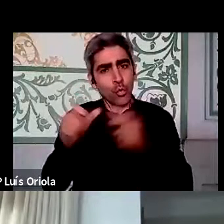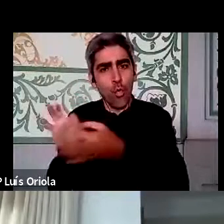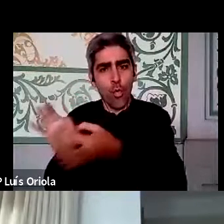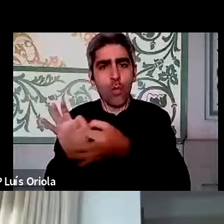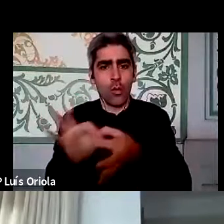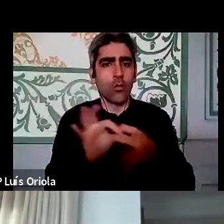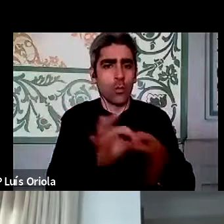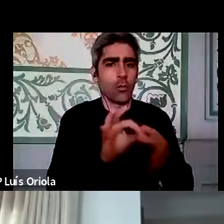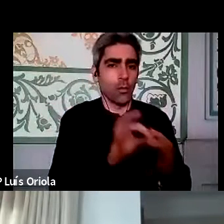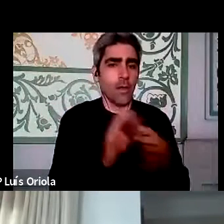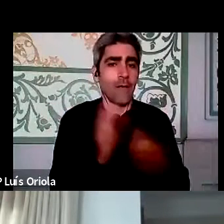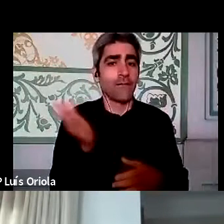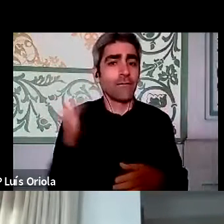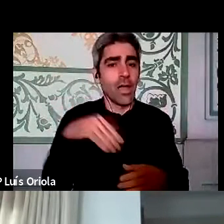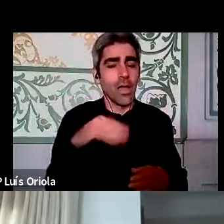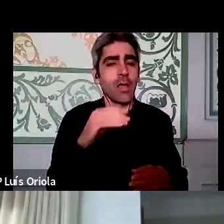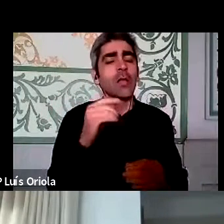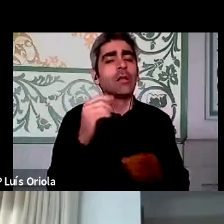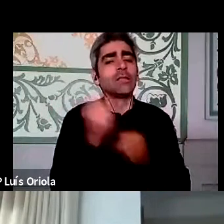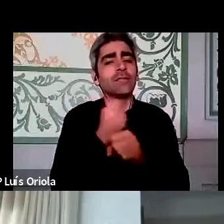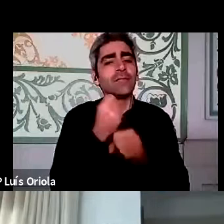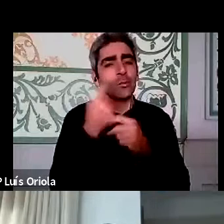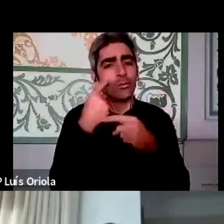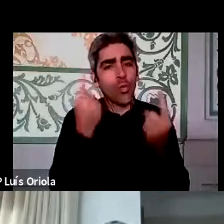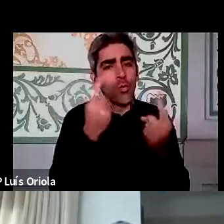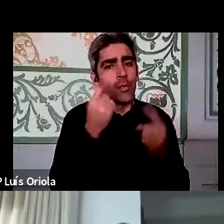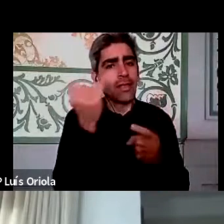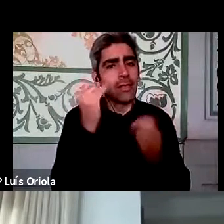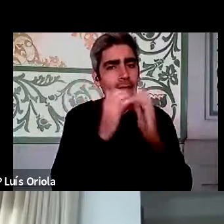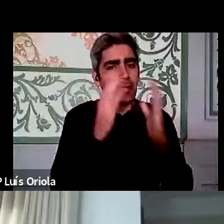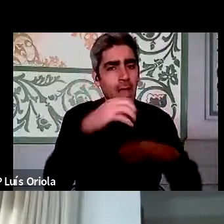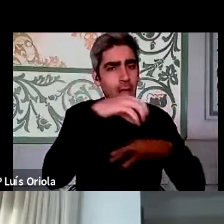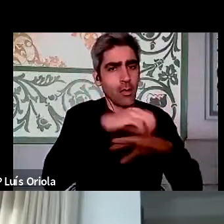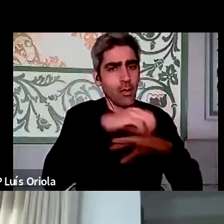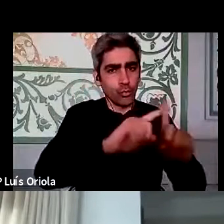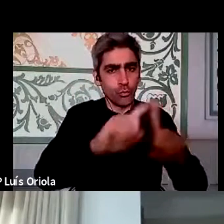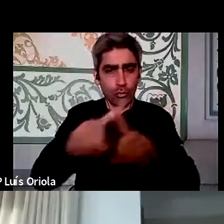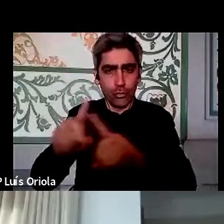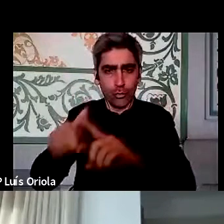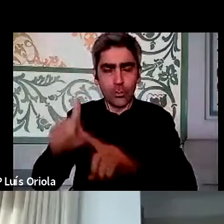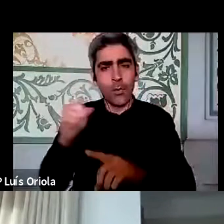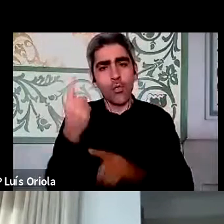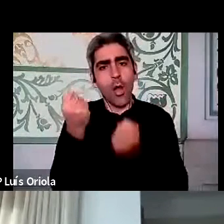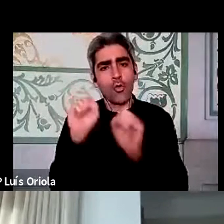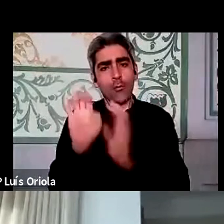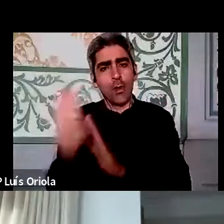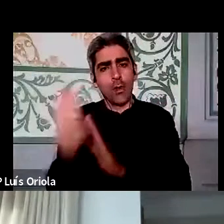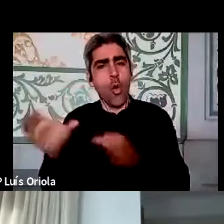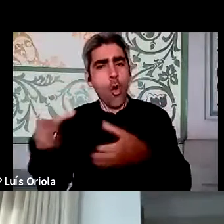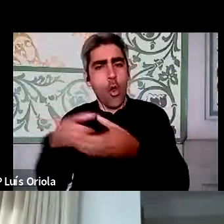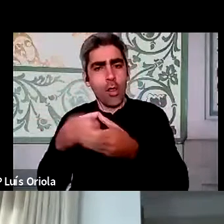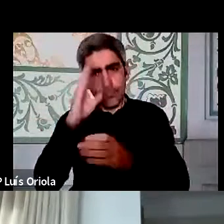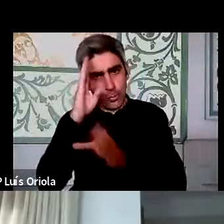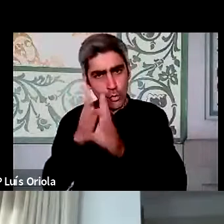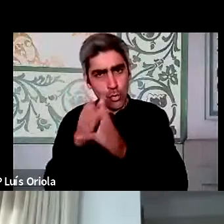pessoas originárias de 27 entidades públicas e de uma entidade autónoma, a Ordem dos Psicólogos Portugueses. E essas